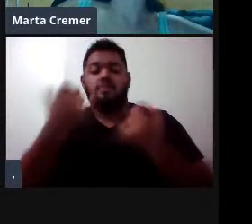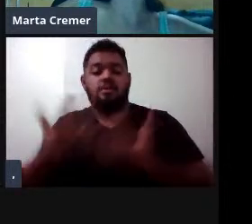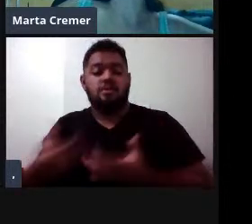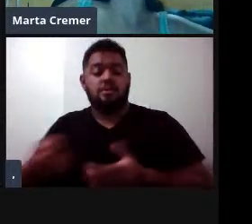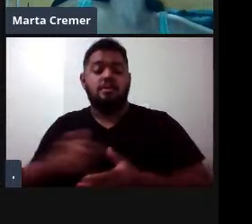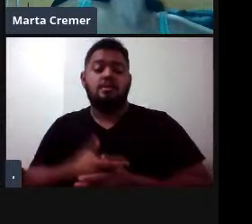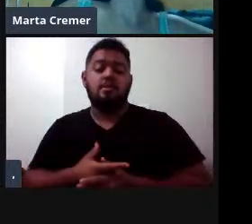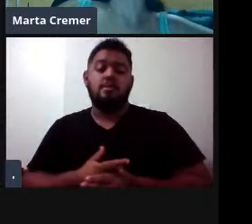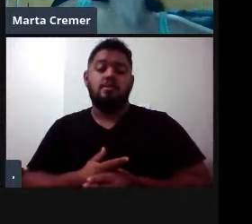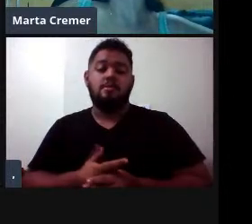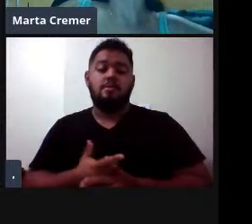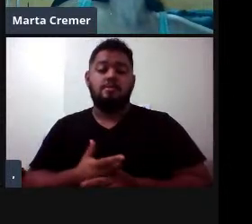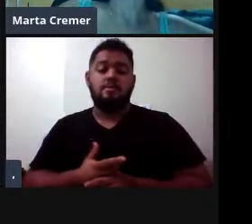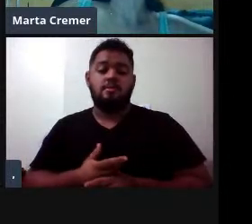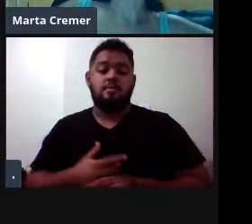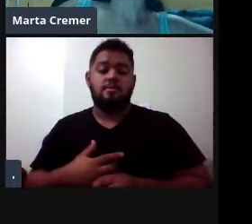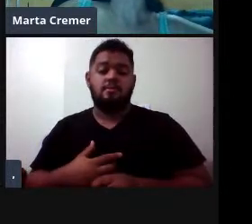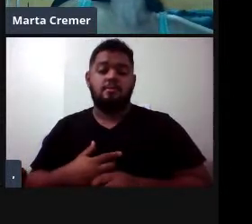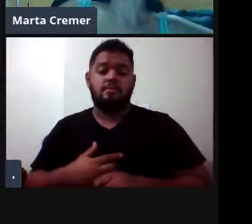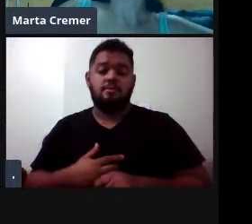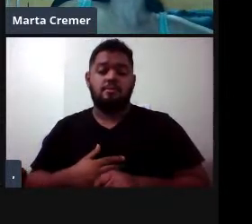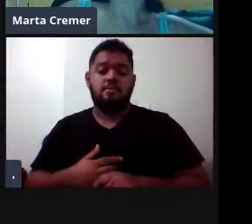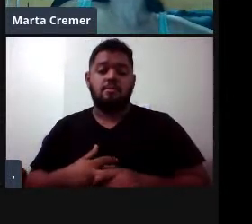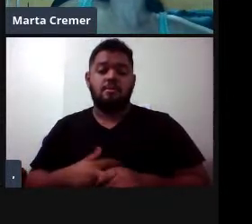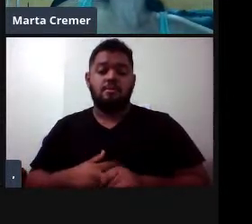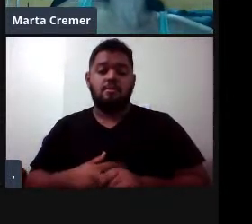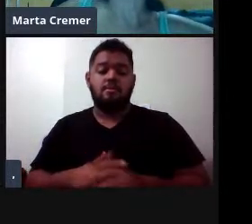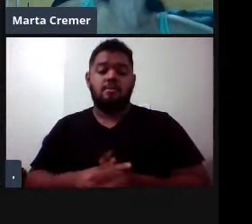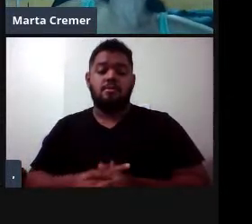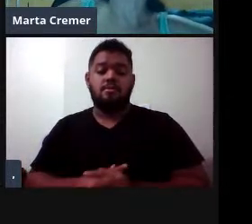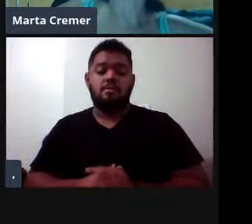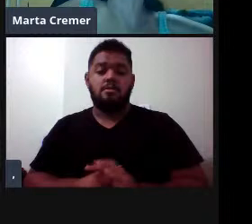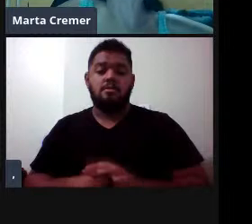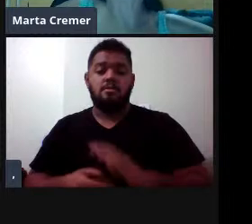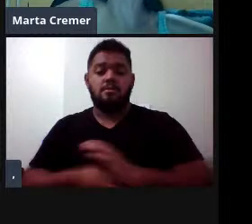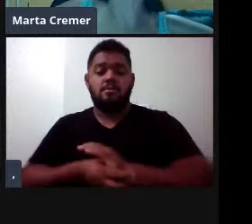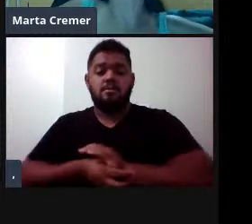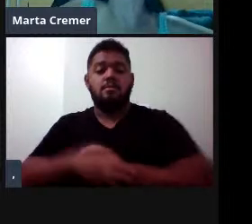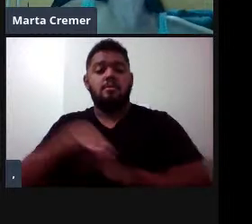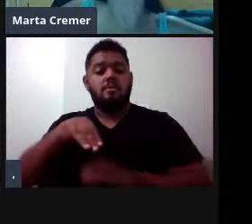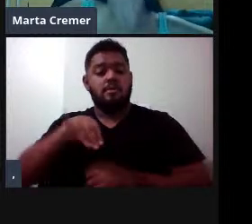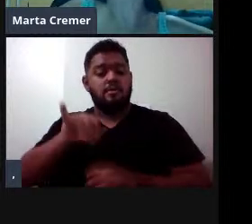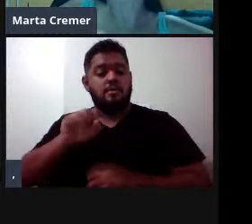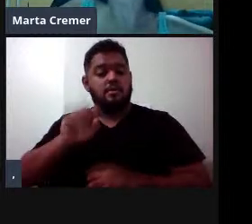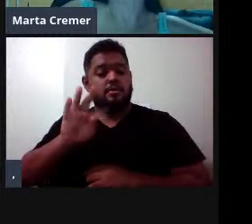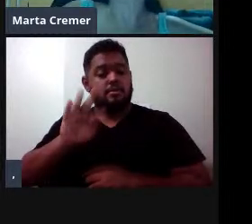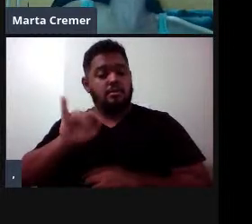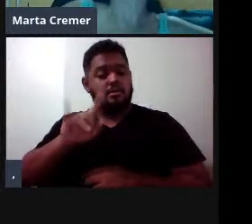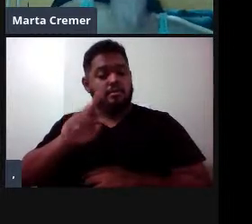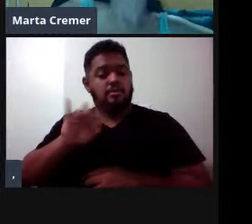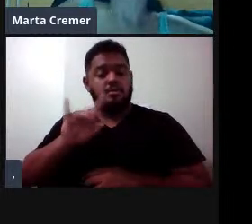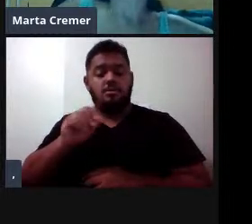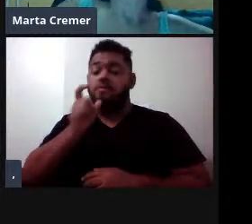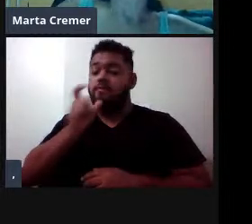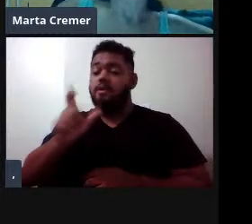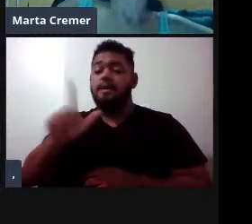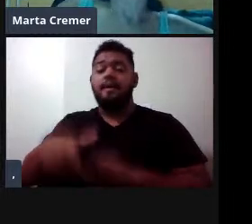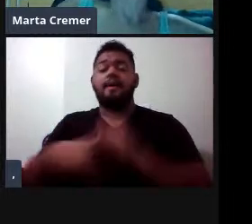falando, então, dos misticetos, né, esses animais que a gente costuma falar de baleias, chamar de baleias, né,